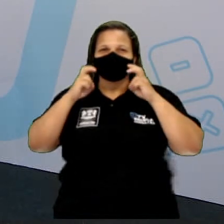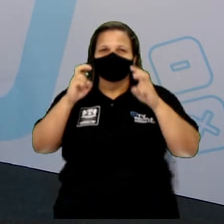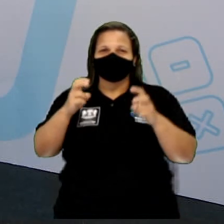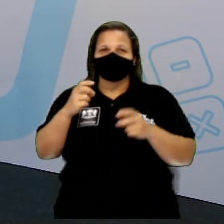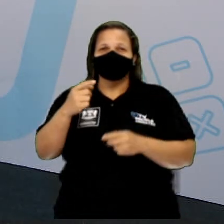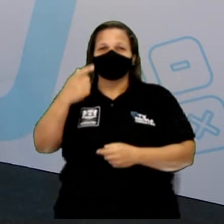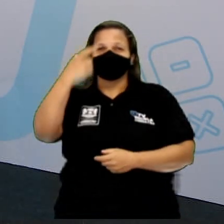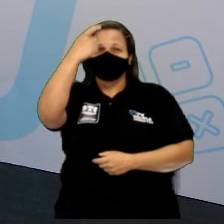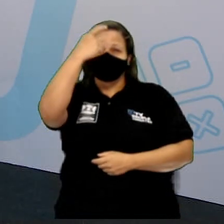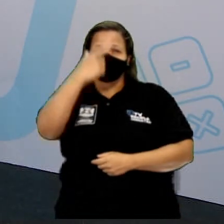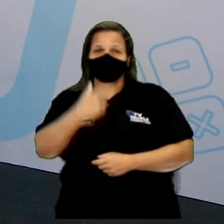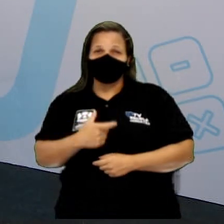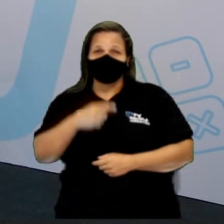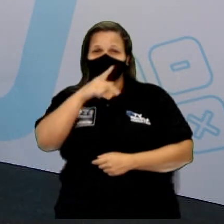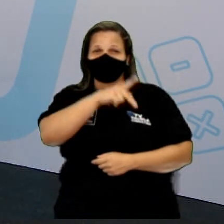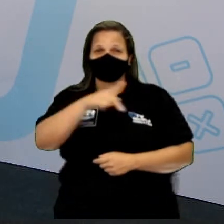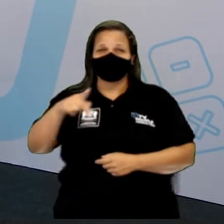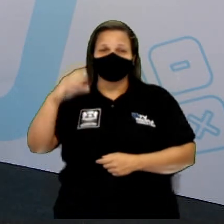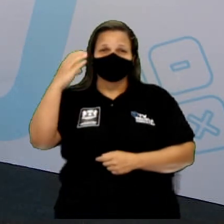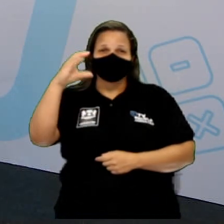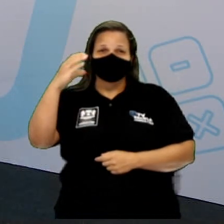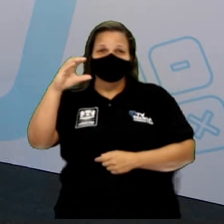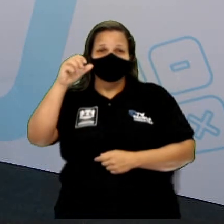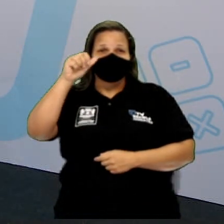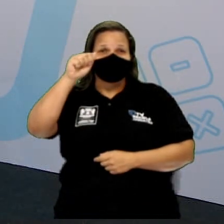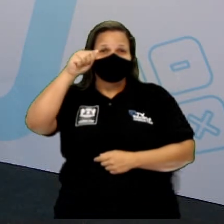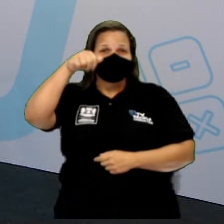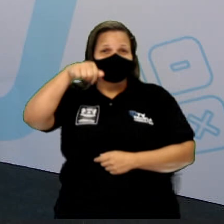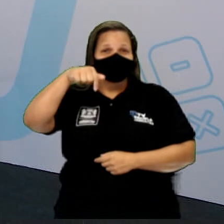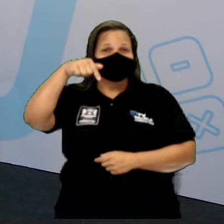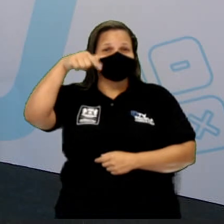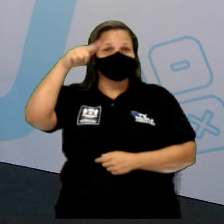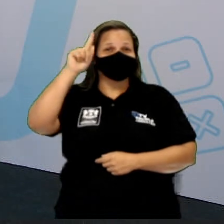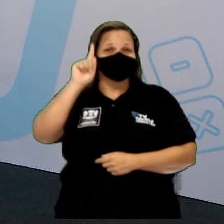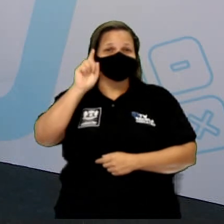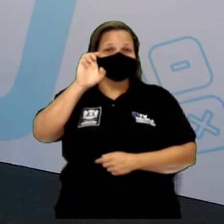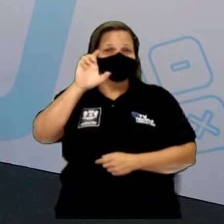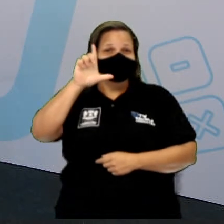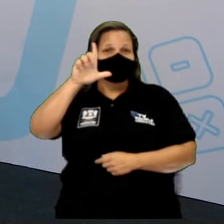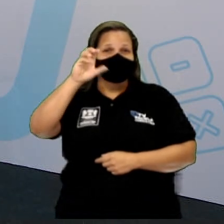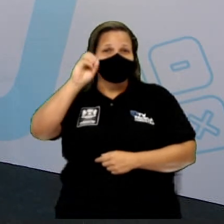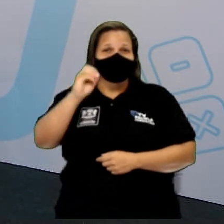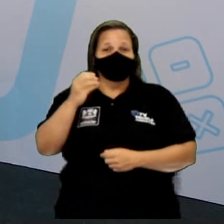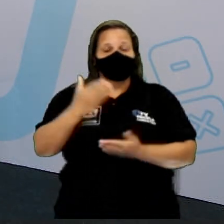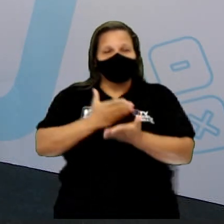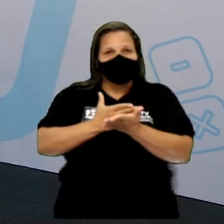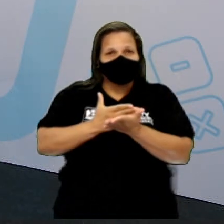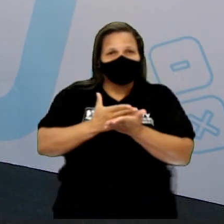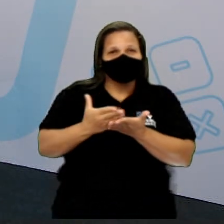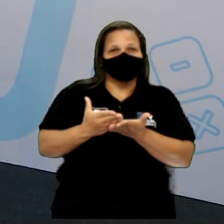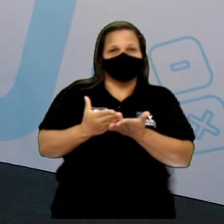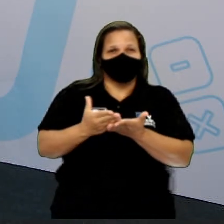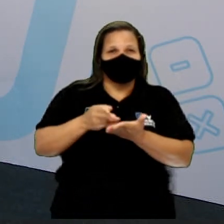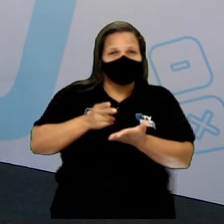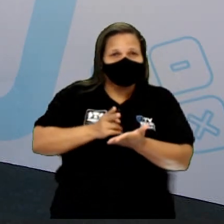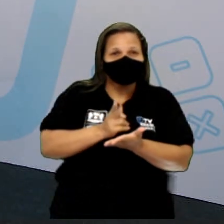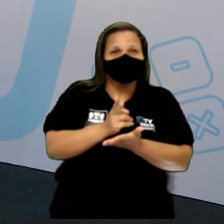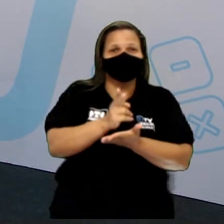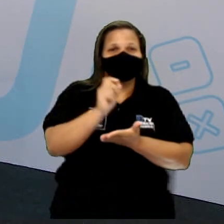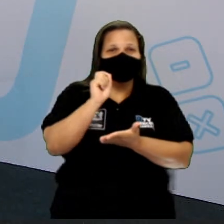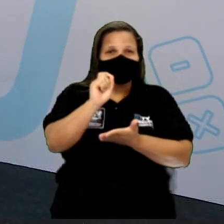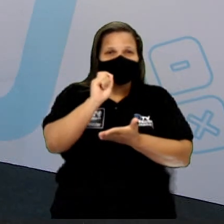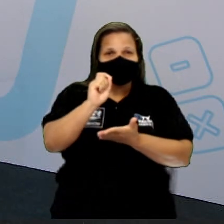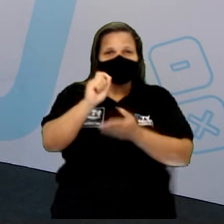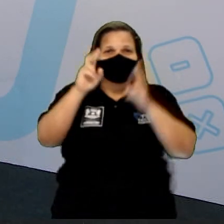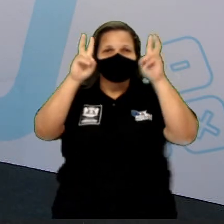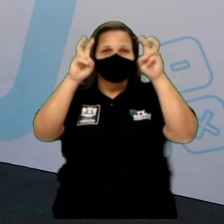ciências e hoje a gente vai continuar a falar sobre energia elétrica, sobre eletricidade, pegando aqui